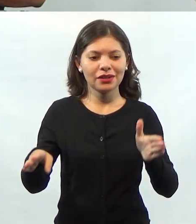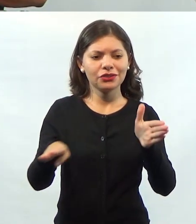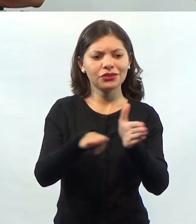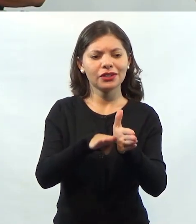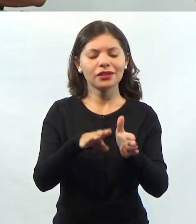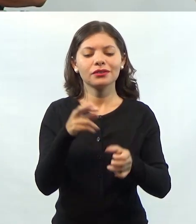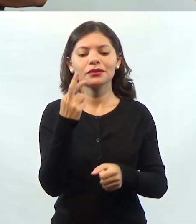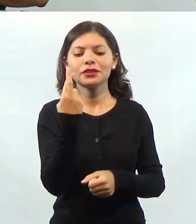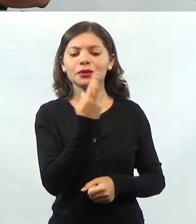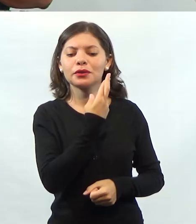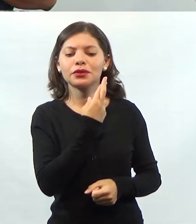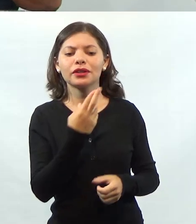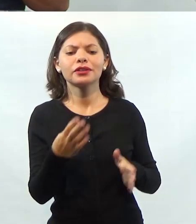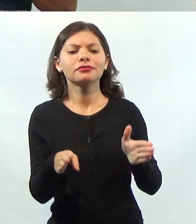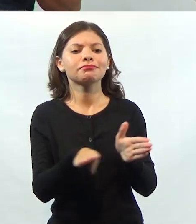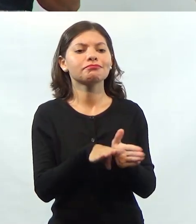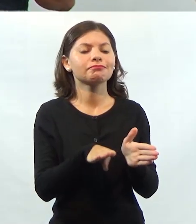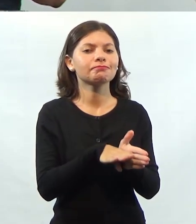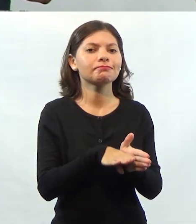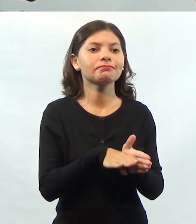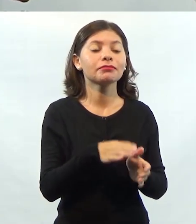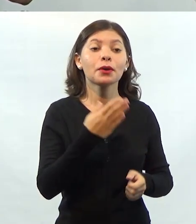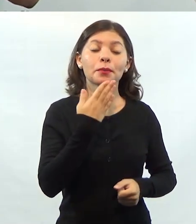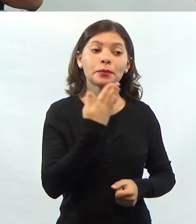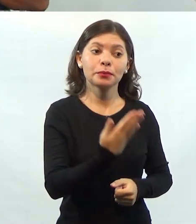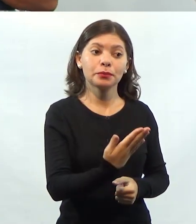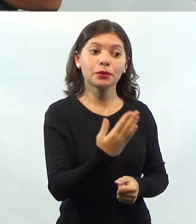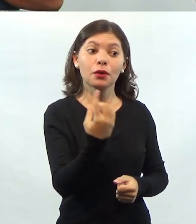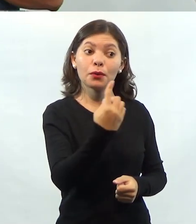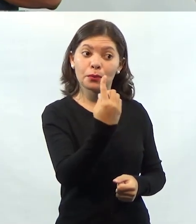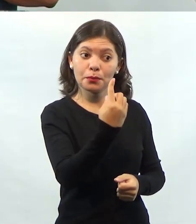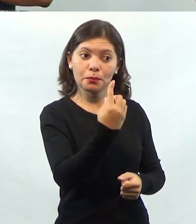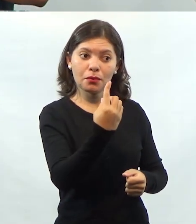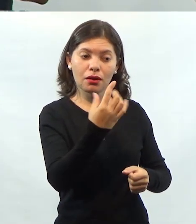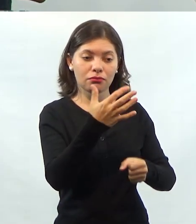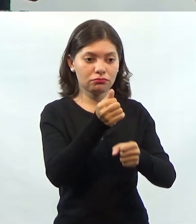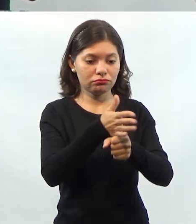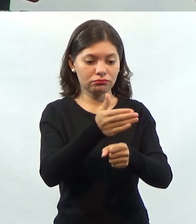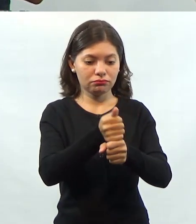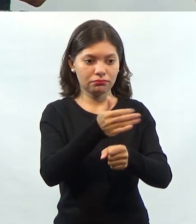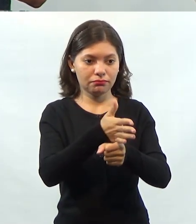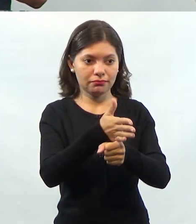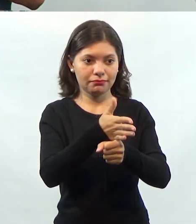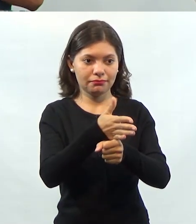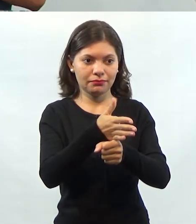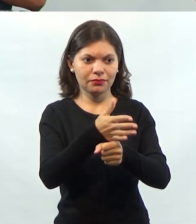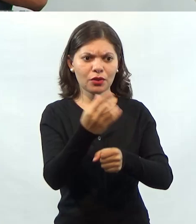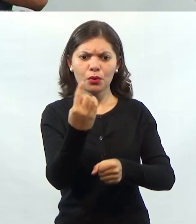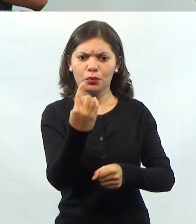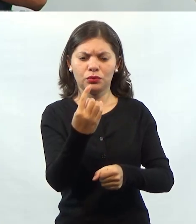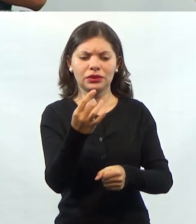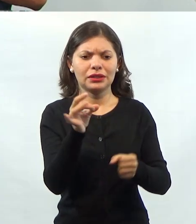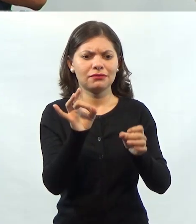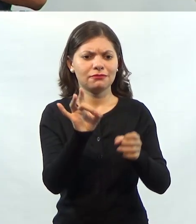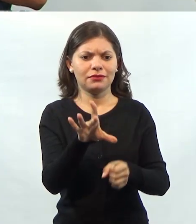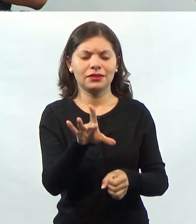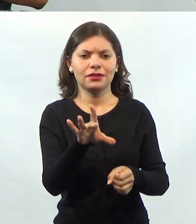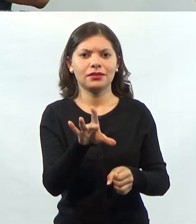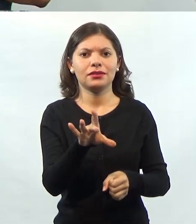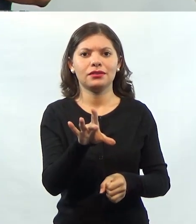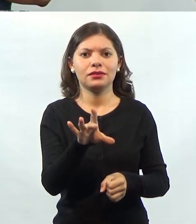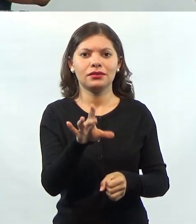foi nesse restaurante e você chegou lá e pediu uma porção de batata frita e essa foi a única venda desse restaurante.